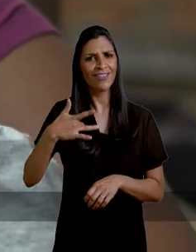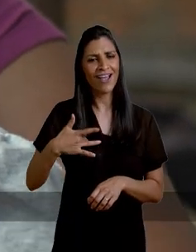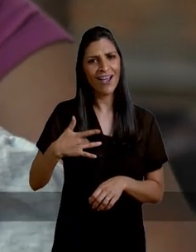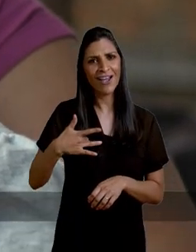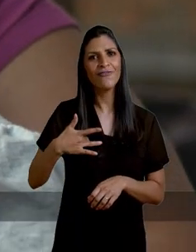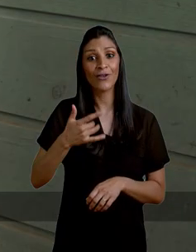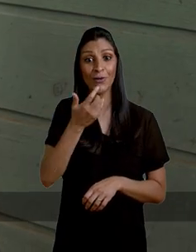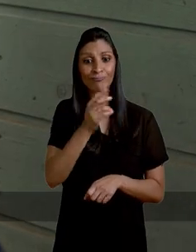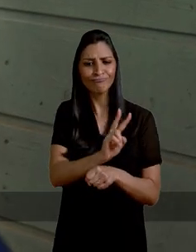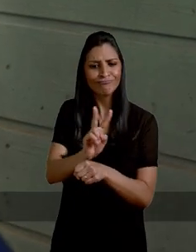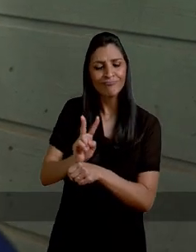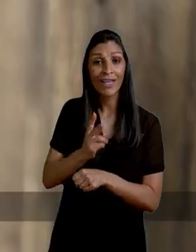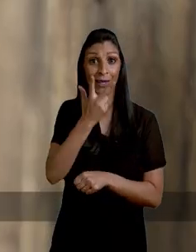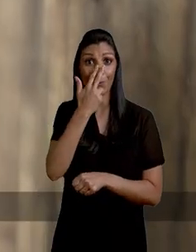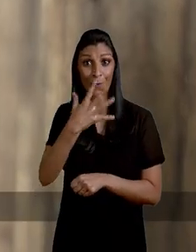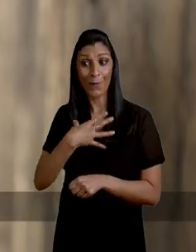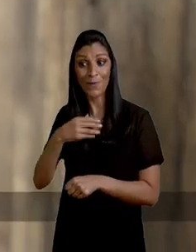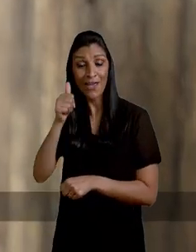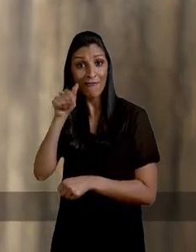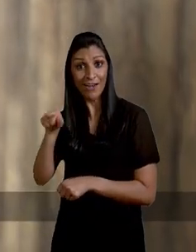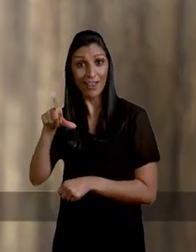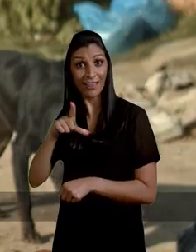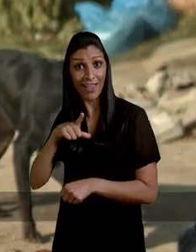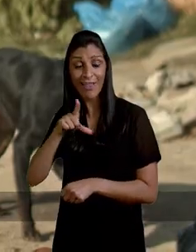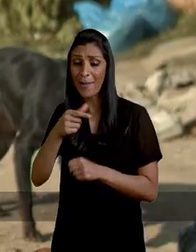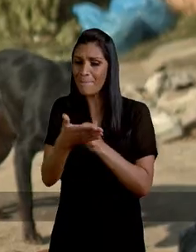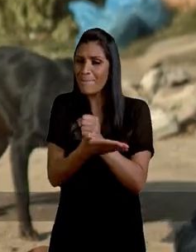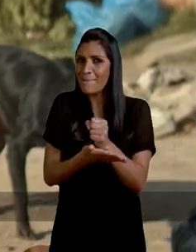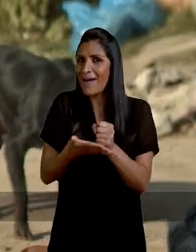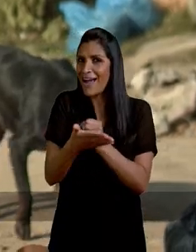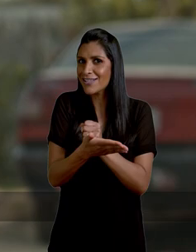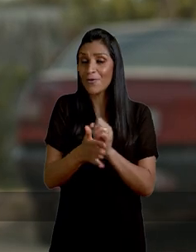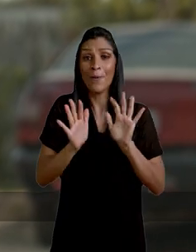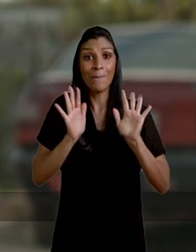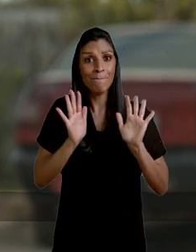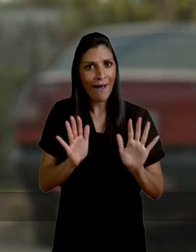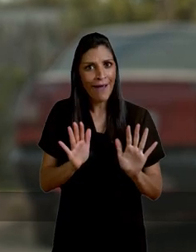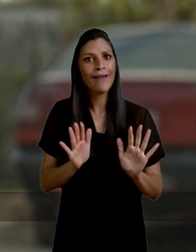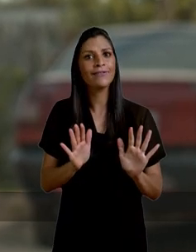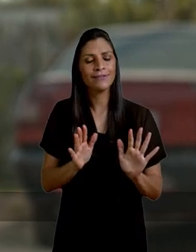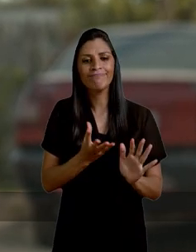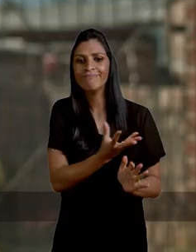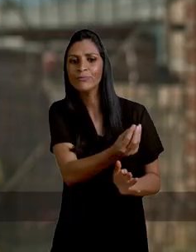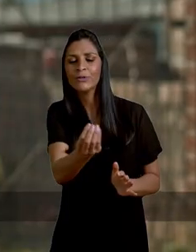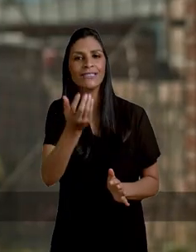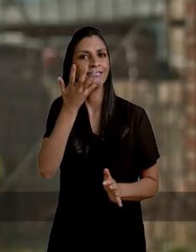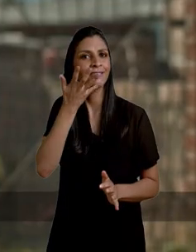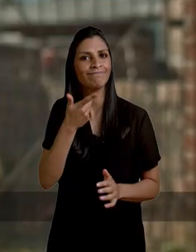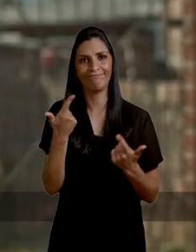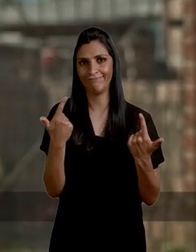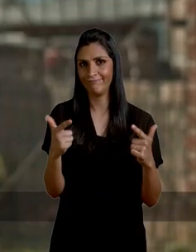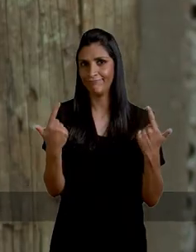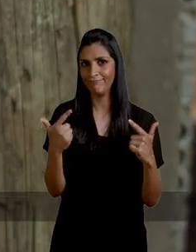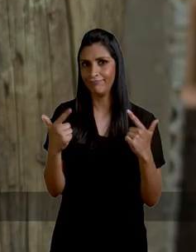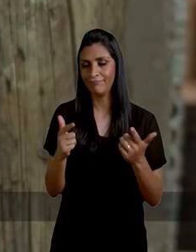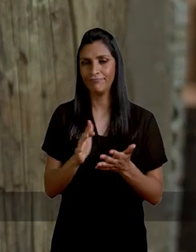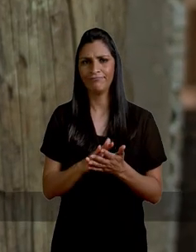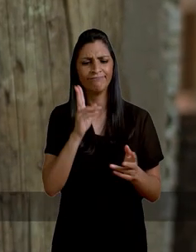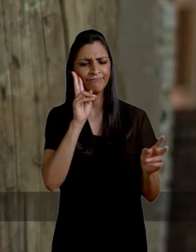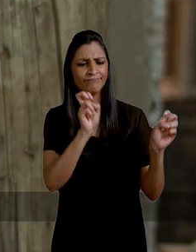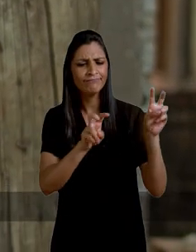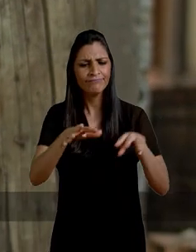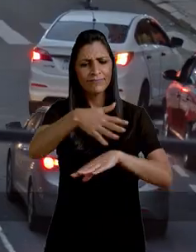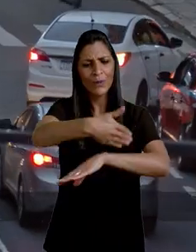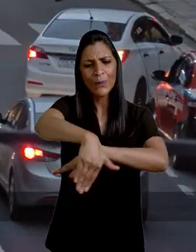alimentação saudável e cuidado, como a minha filha tem? É o básico. E mesmo assim, muita criança não tem.